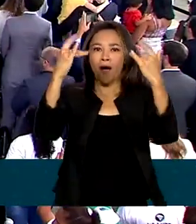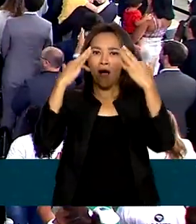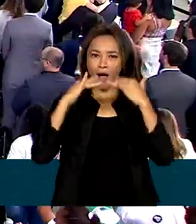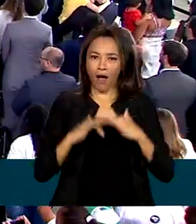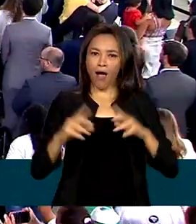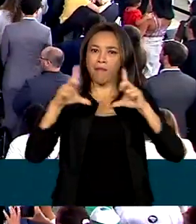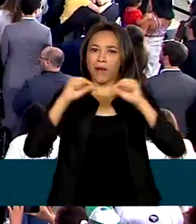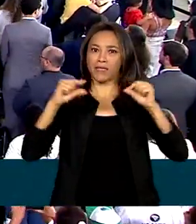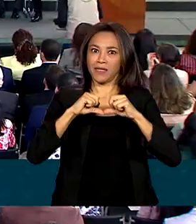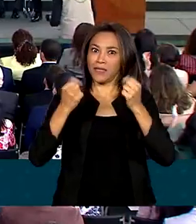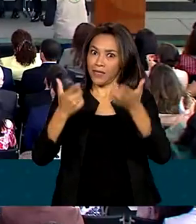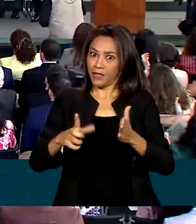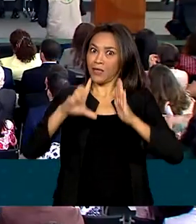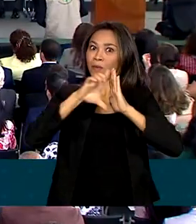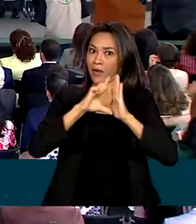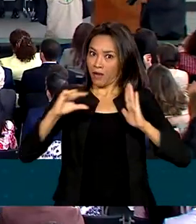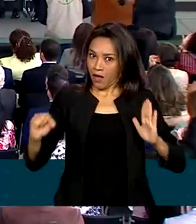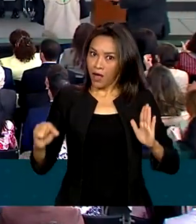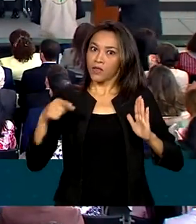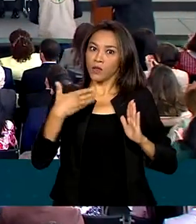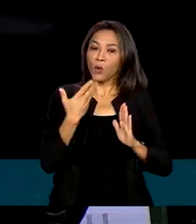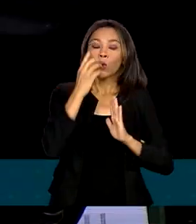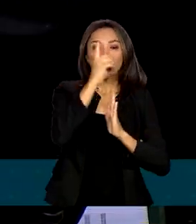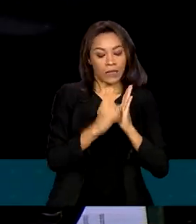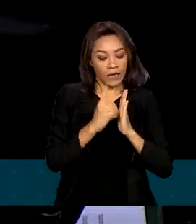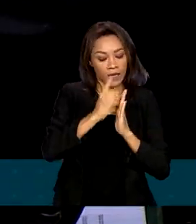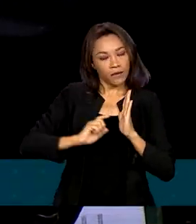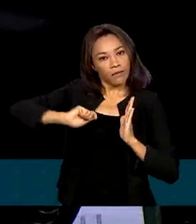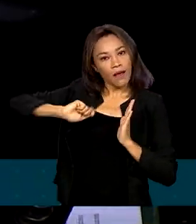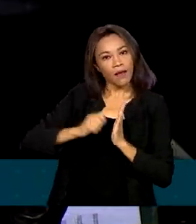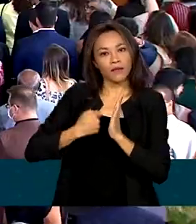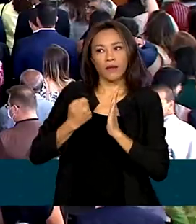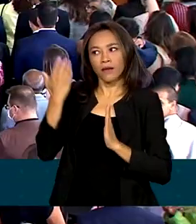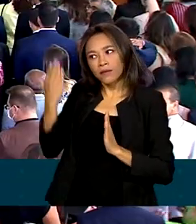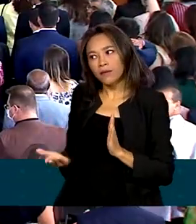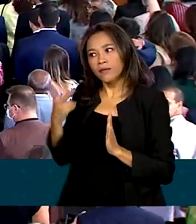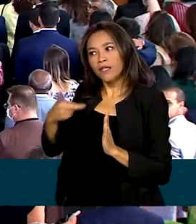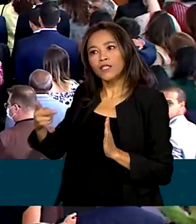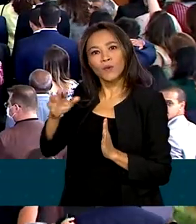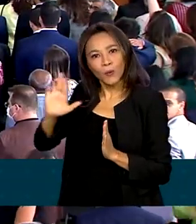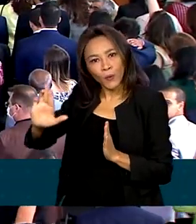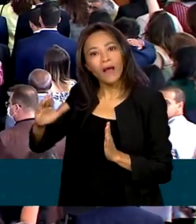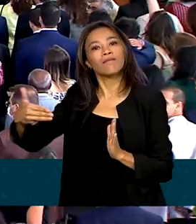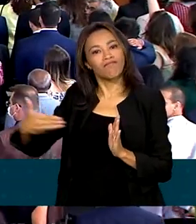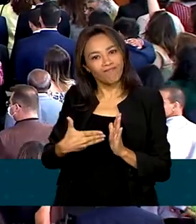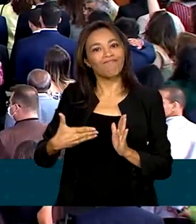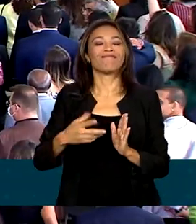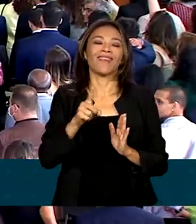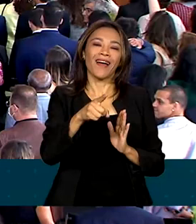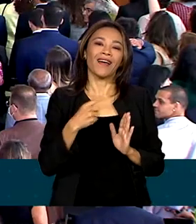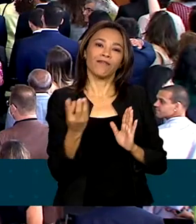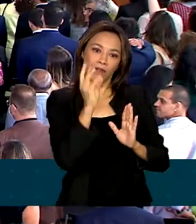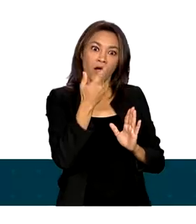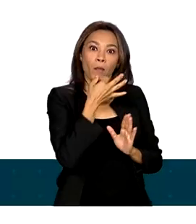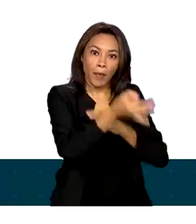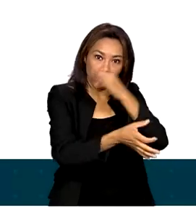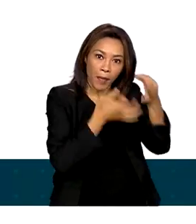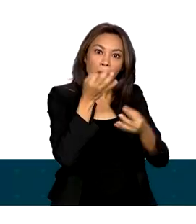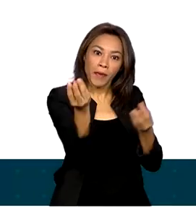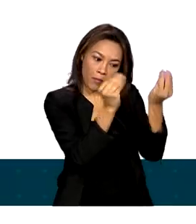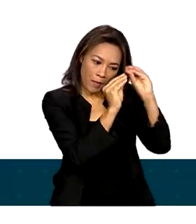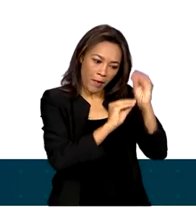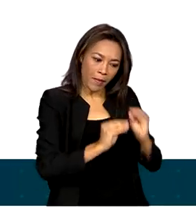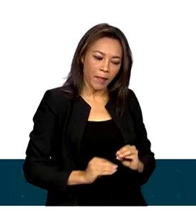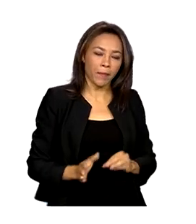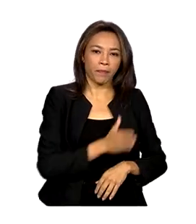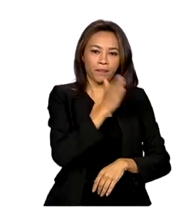Palácio do Planalto. Os decretos assinados pelo presidente Lula foram construídos com a ajuda deles. Projetos de